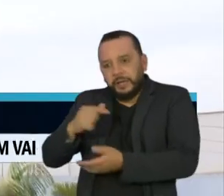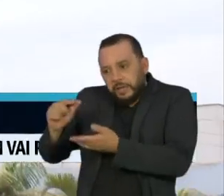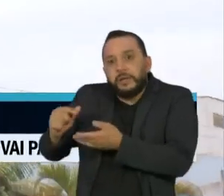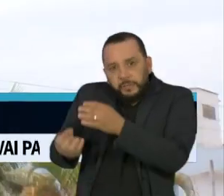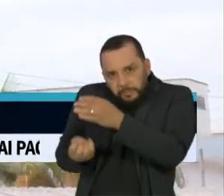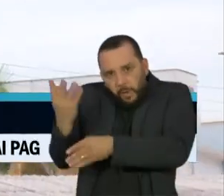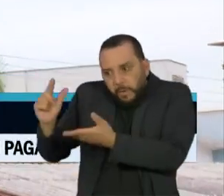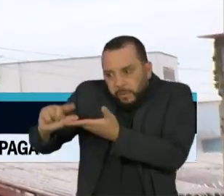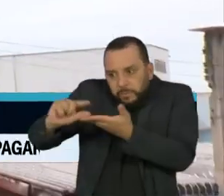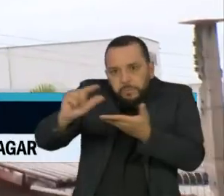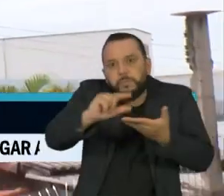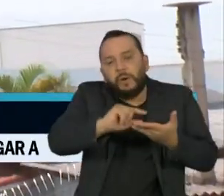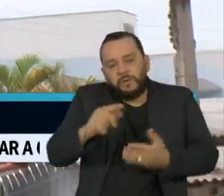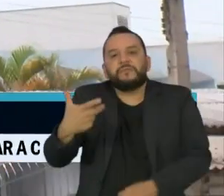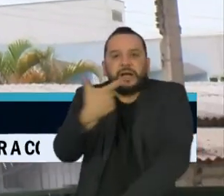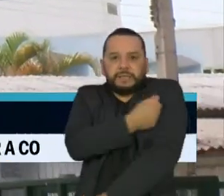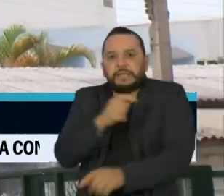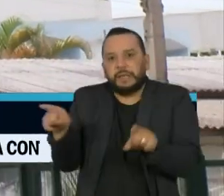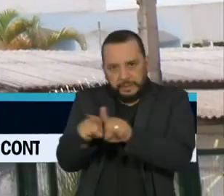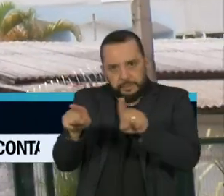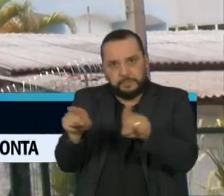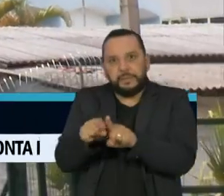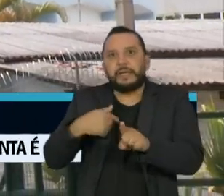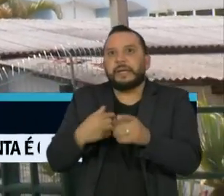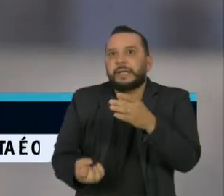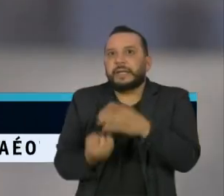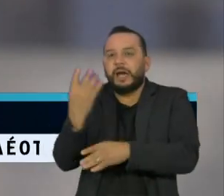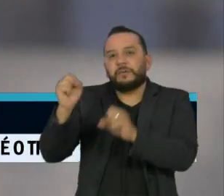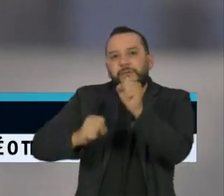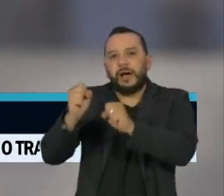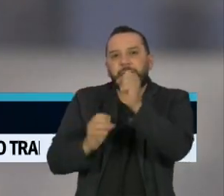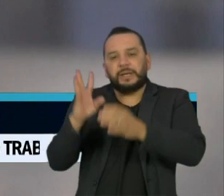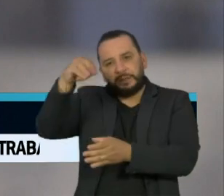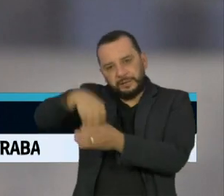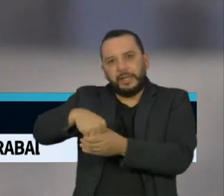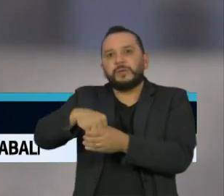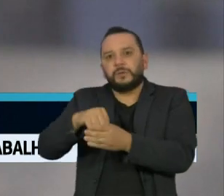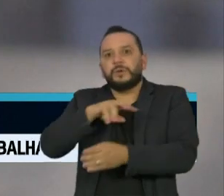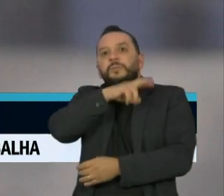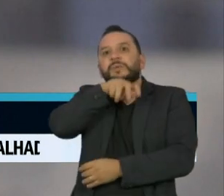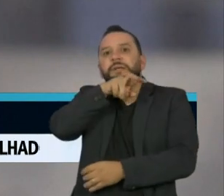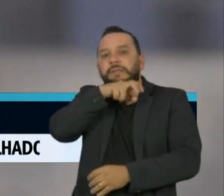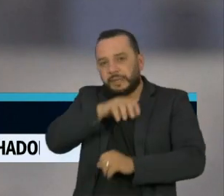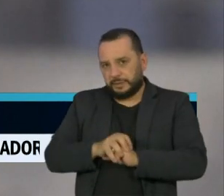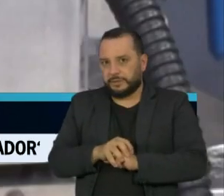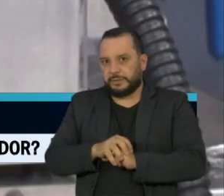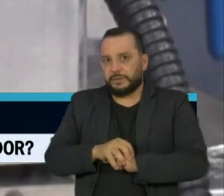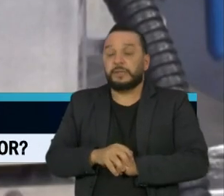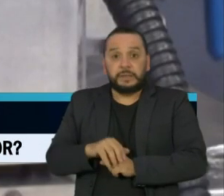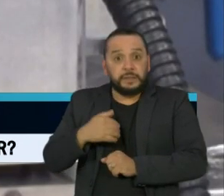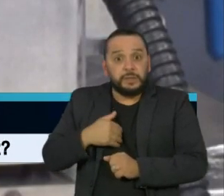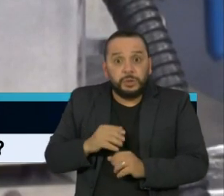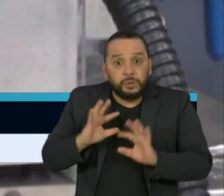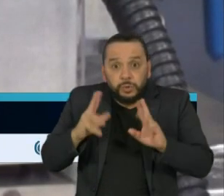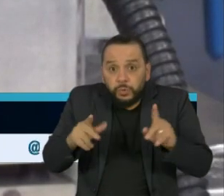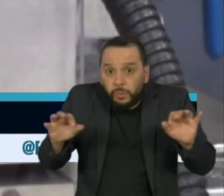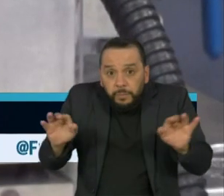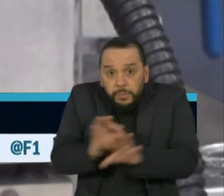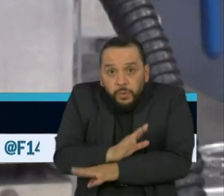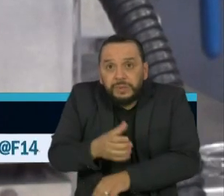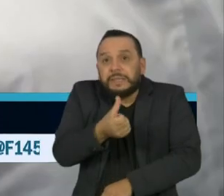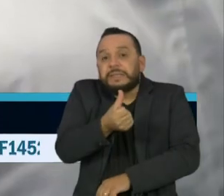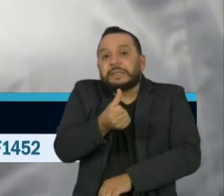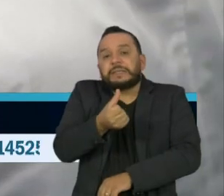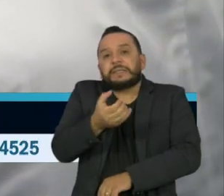Planeja, inclusive, uma nova fábrica no Instituto Se tudo der certo, a primeira leva com 60 milhões de doses